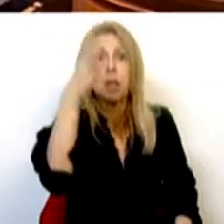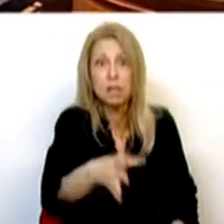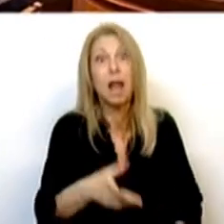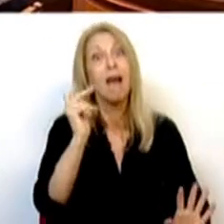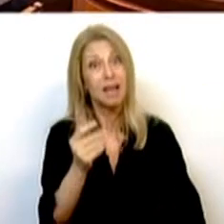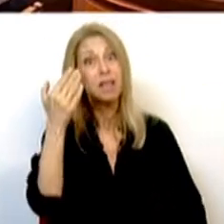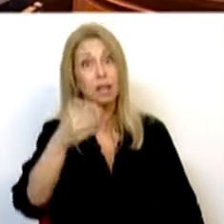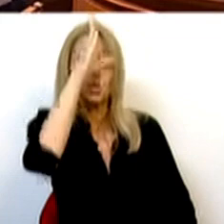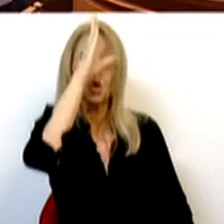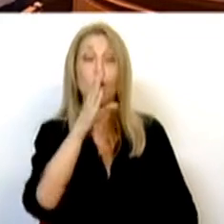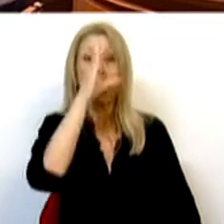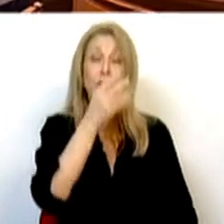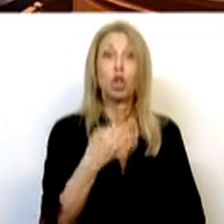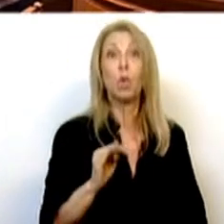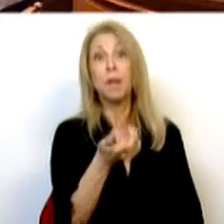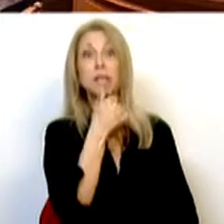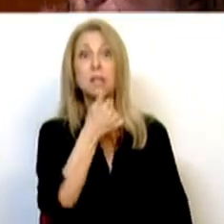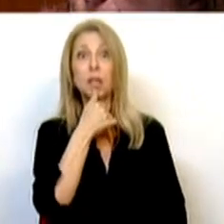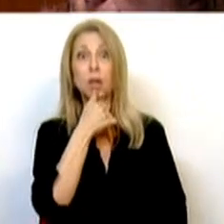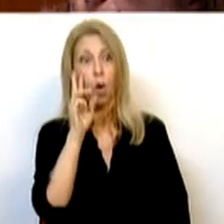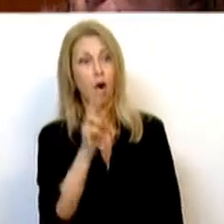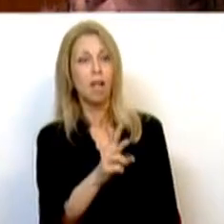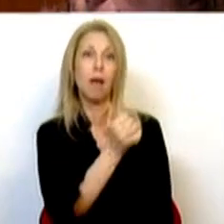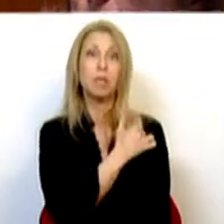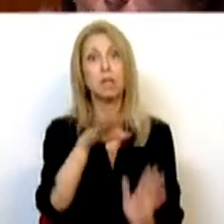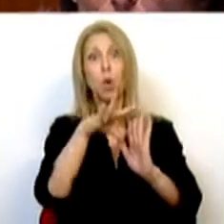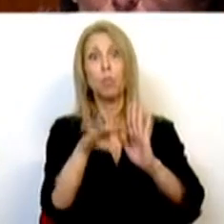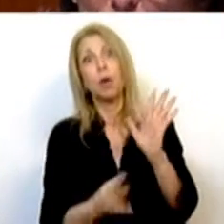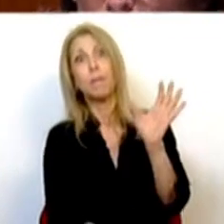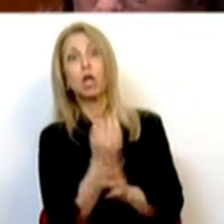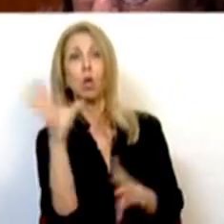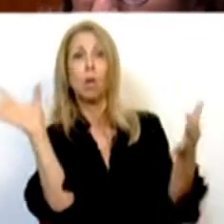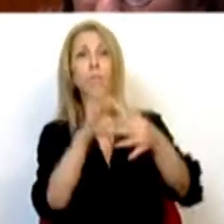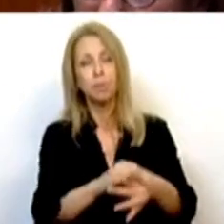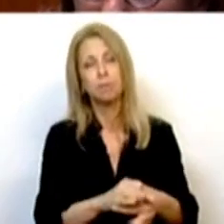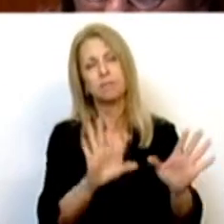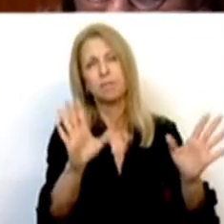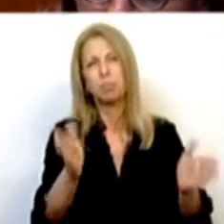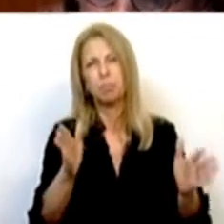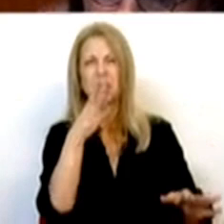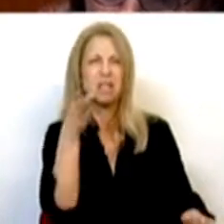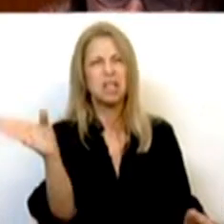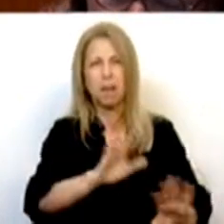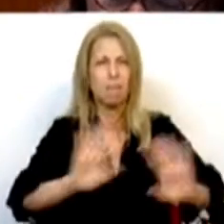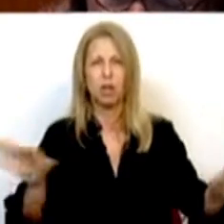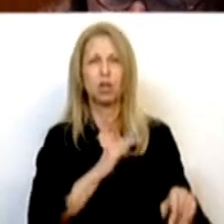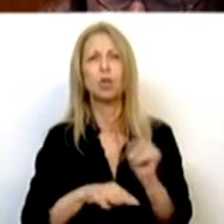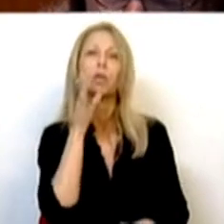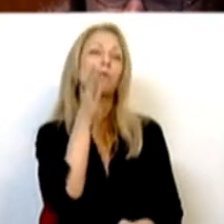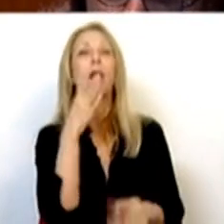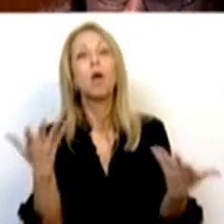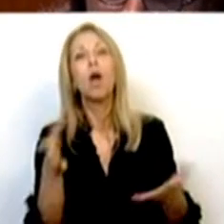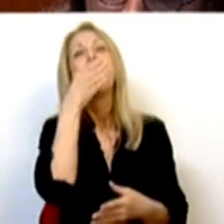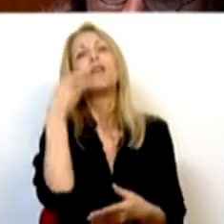olhar para a habitação e tentar-se fazer um programa de habitação, portanto, Sra. Deputada, acho que sobre isso não preciso dizer muito mais. Relativamente aos jovens que ficam de fora,